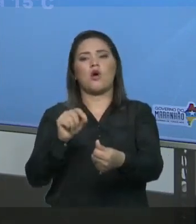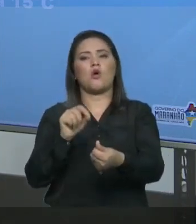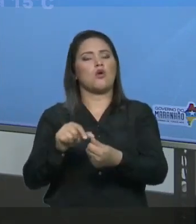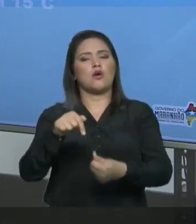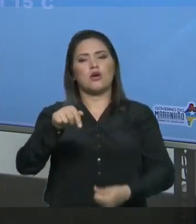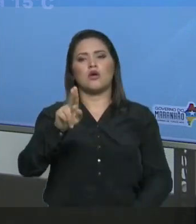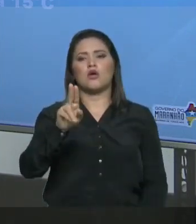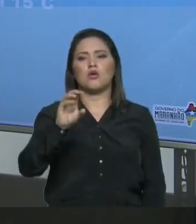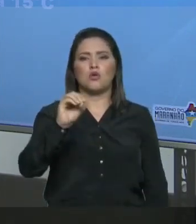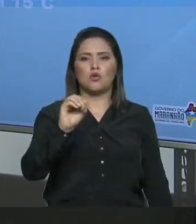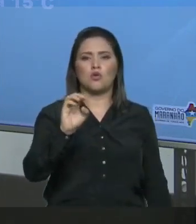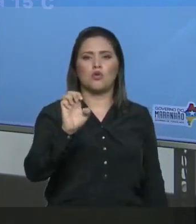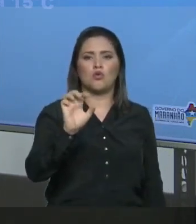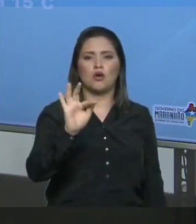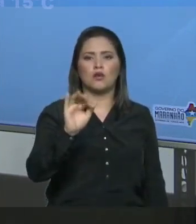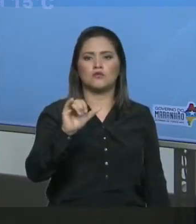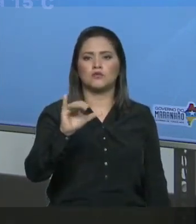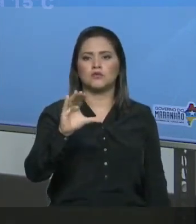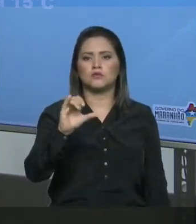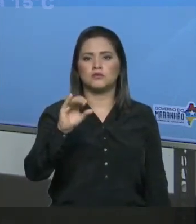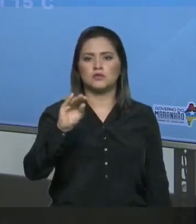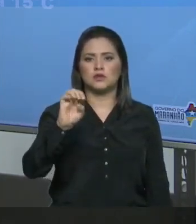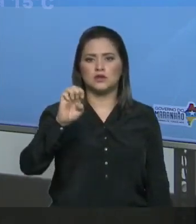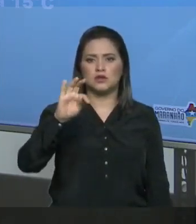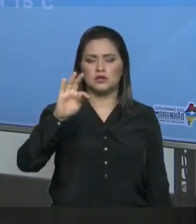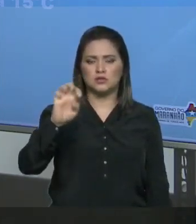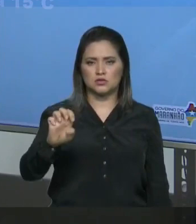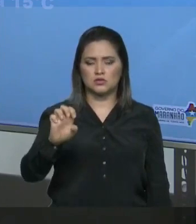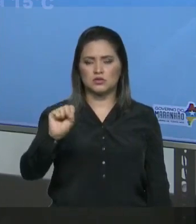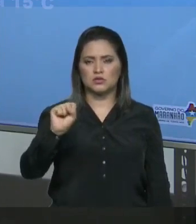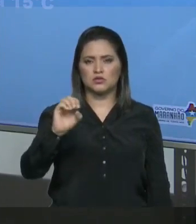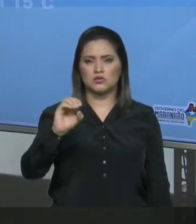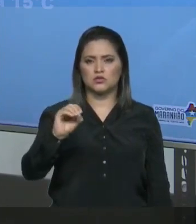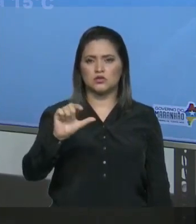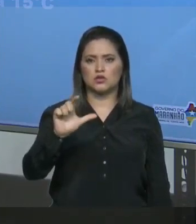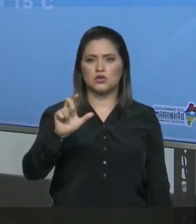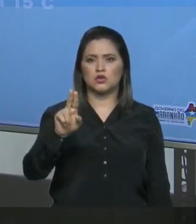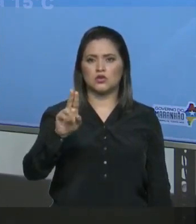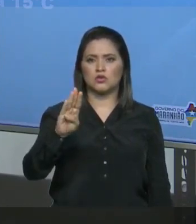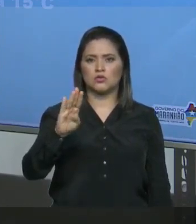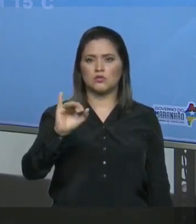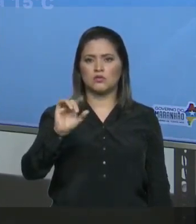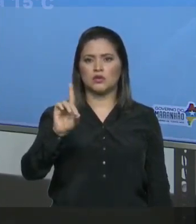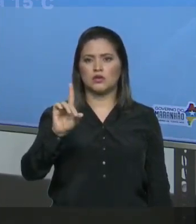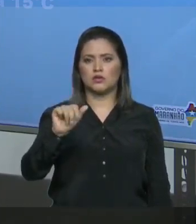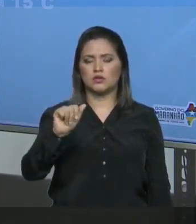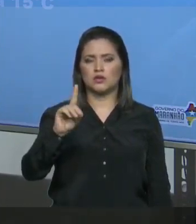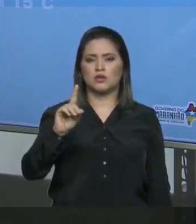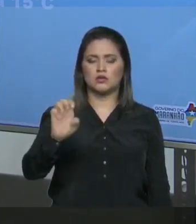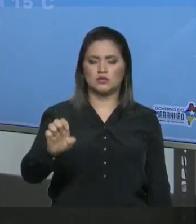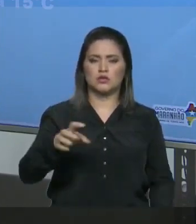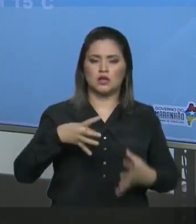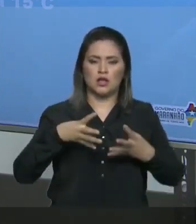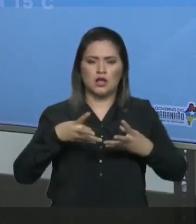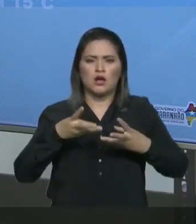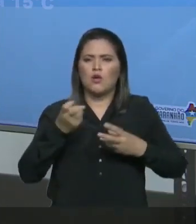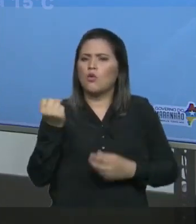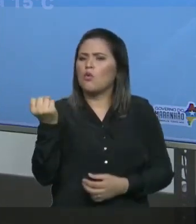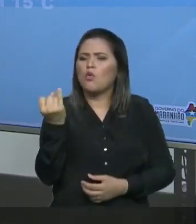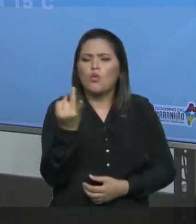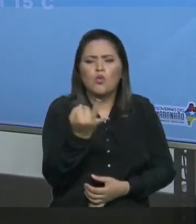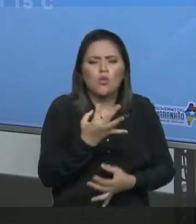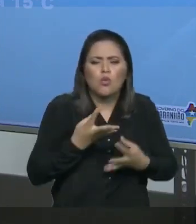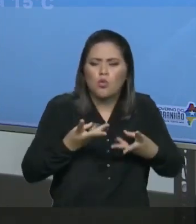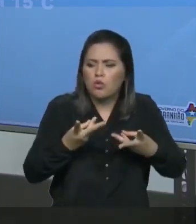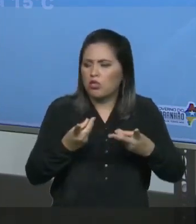Padrão de solvente A uma determinada temperatura É esse É esta ferramenta É este coeficiente de